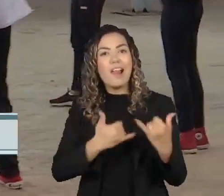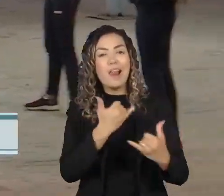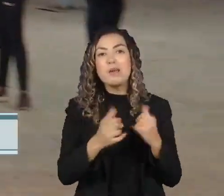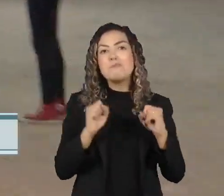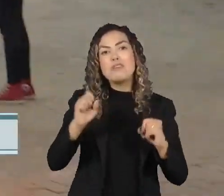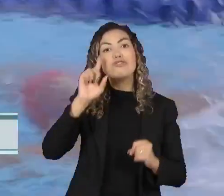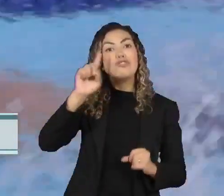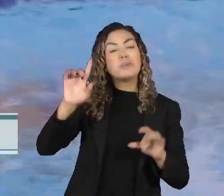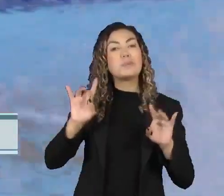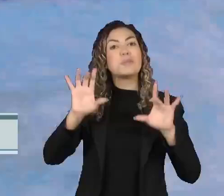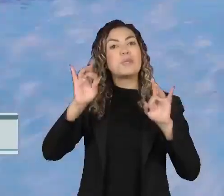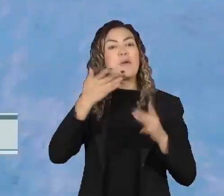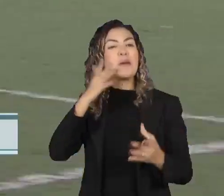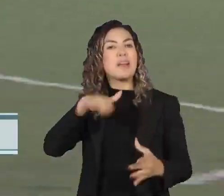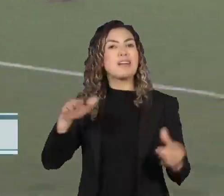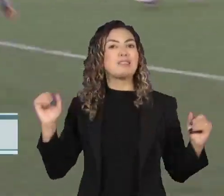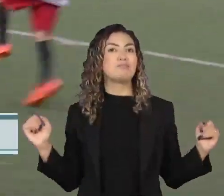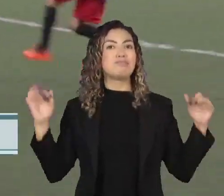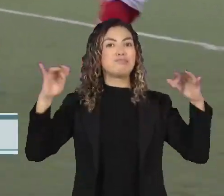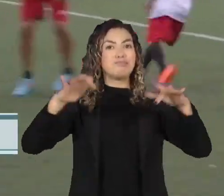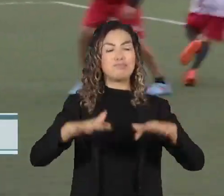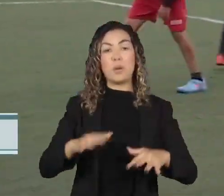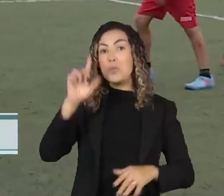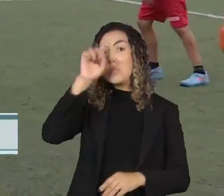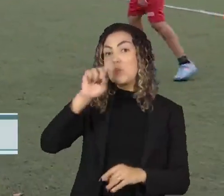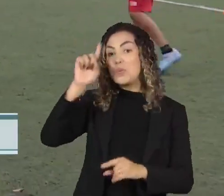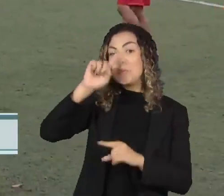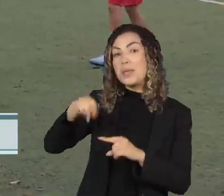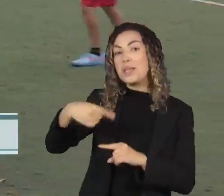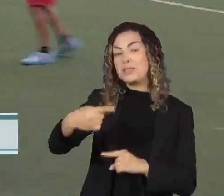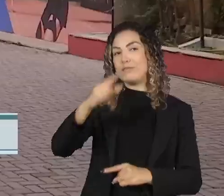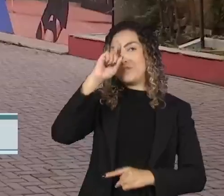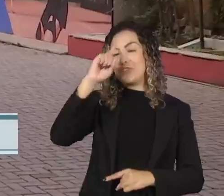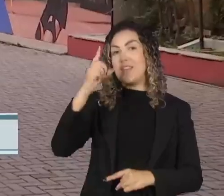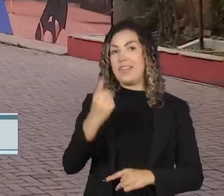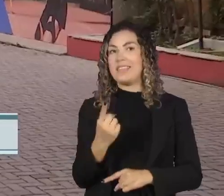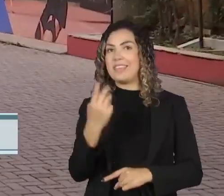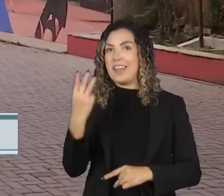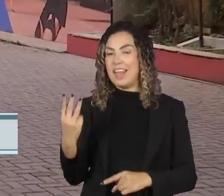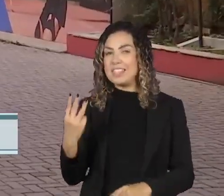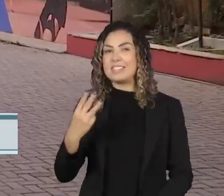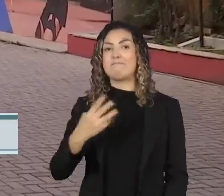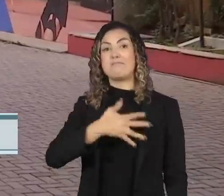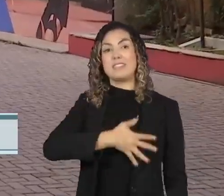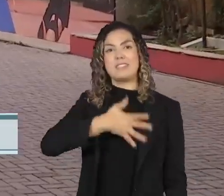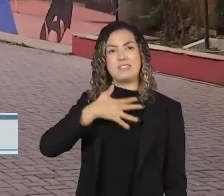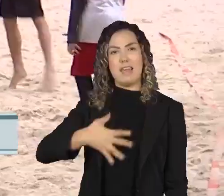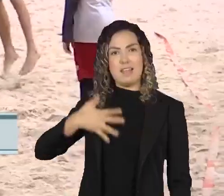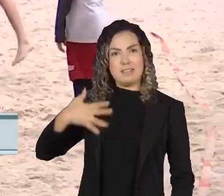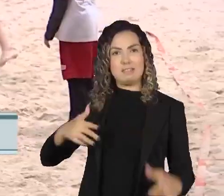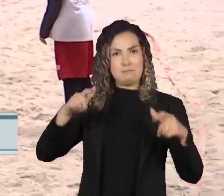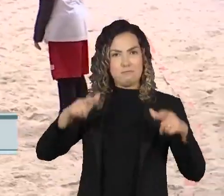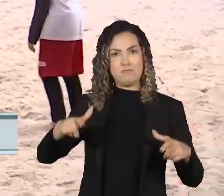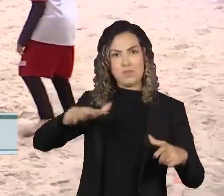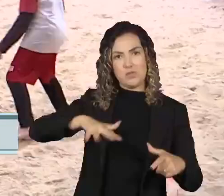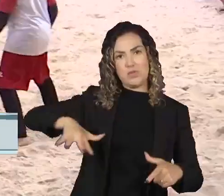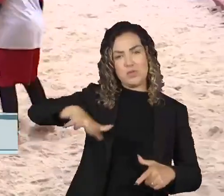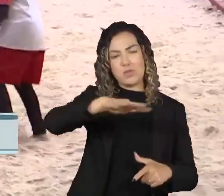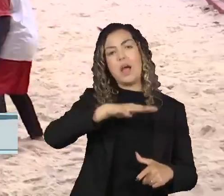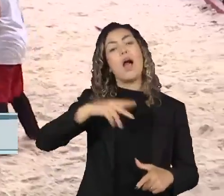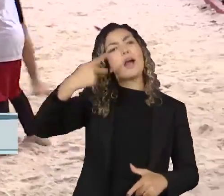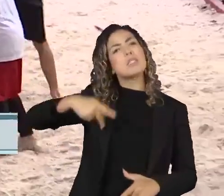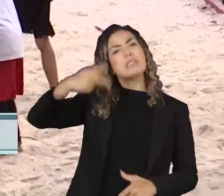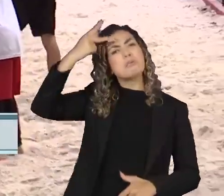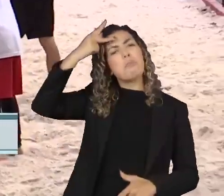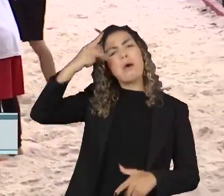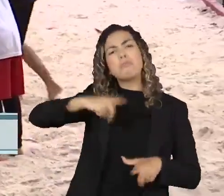No próximo domingo dia 13, 46 centros de atividades do SESI, localizados em várias cidades do estado de São